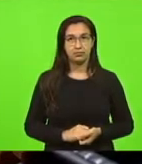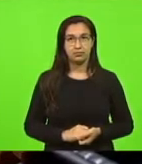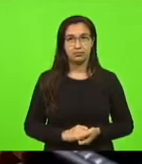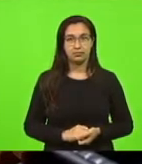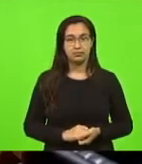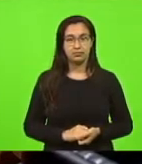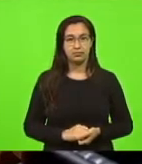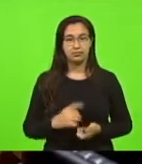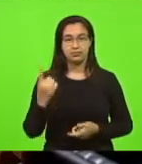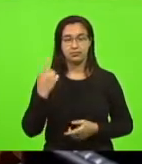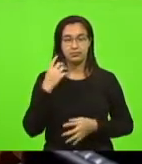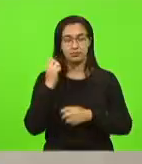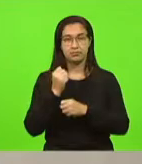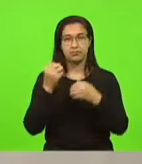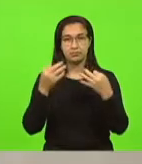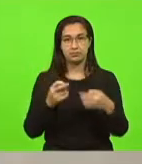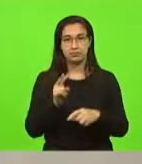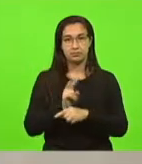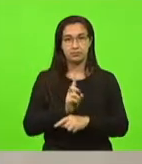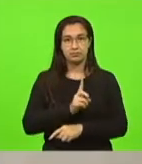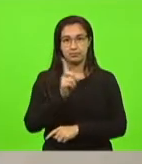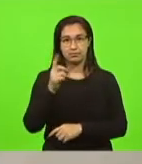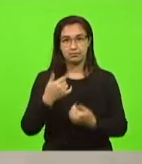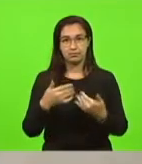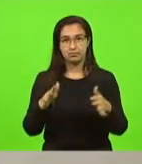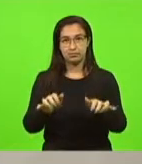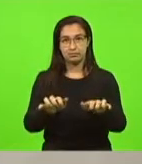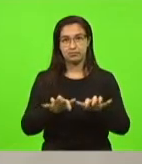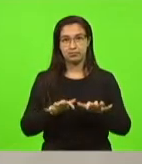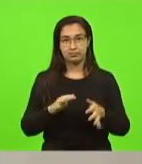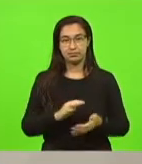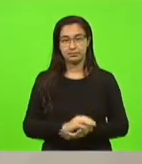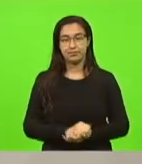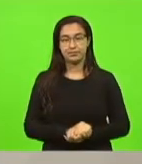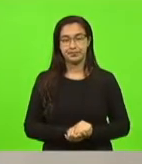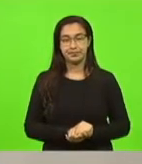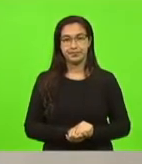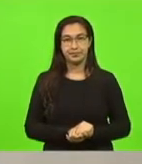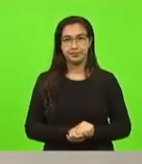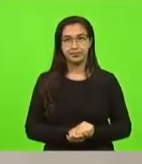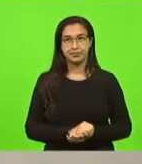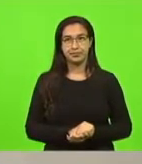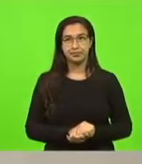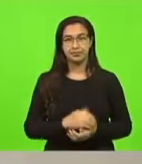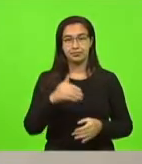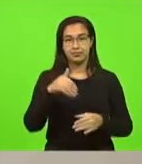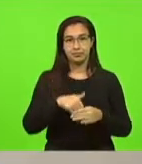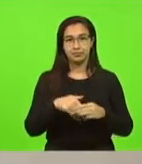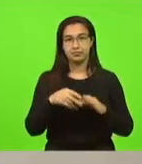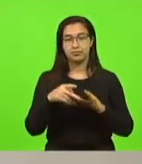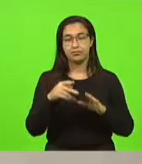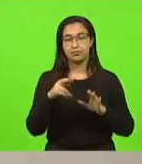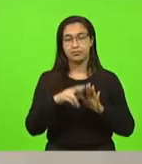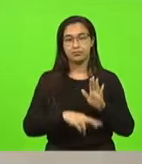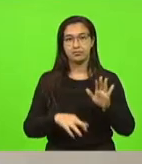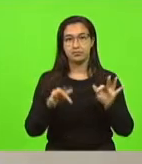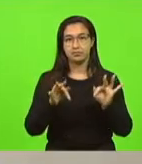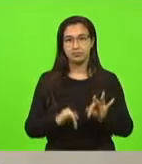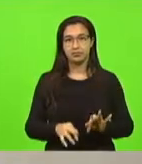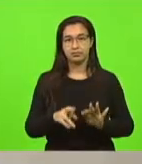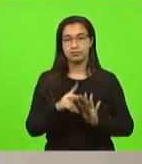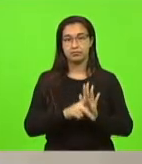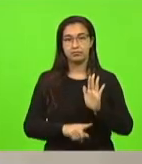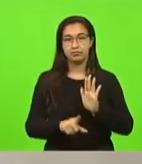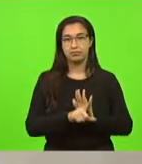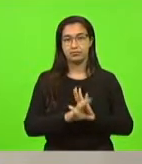Havendo coro regimental e sob a proteção de Deus, declaro aberta a presença de sessão extraordinária em votação e redação final do projeto de